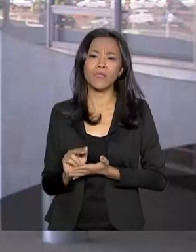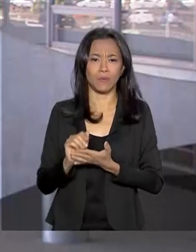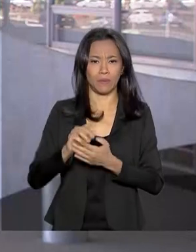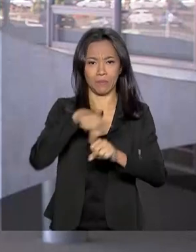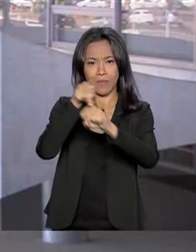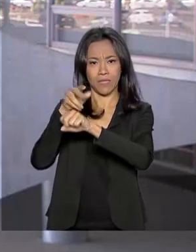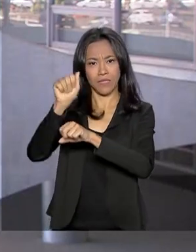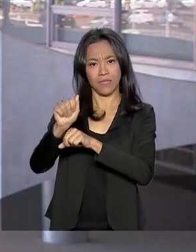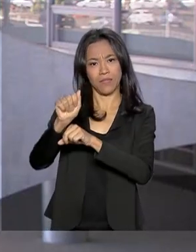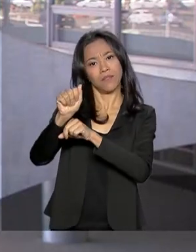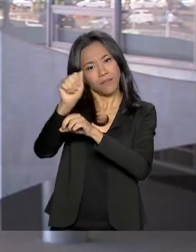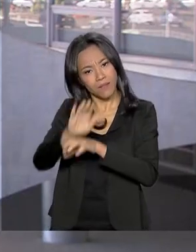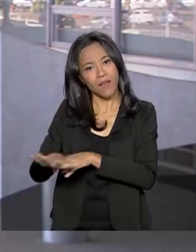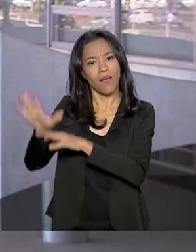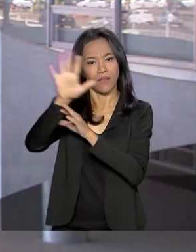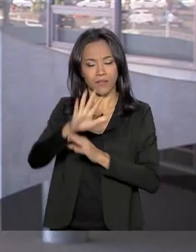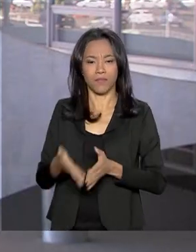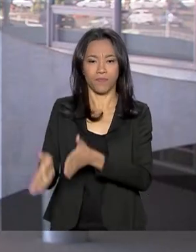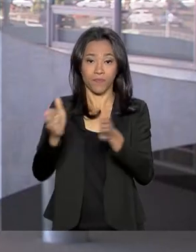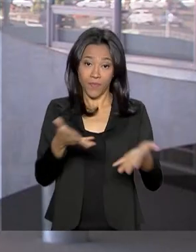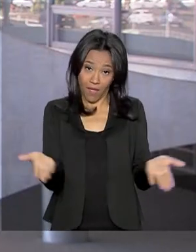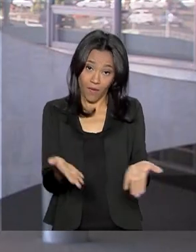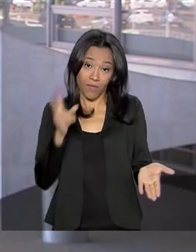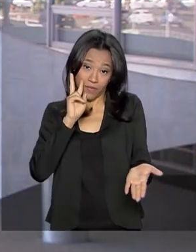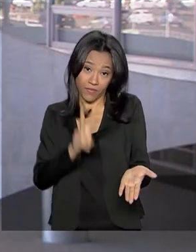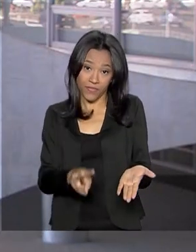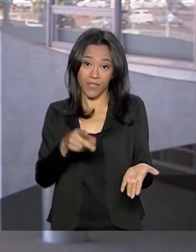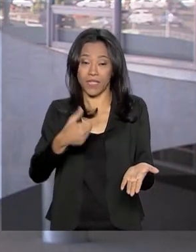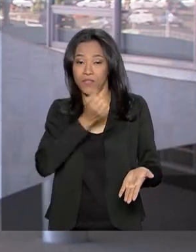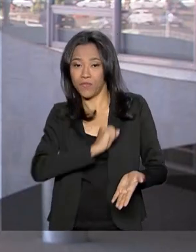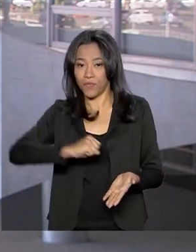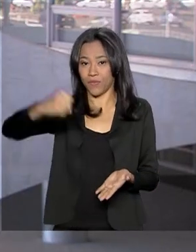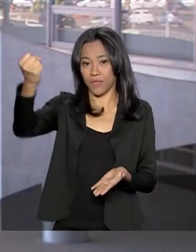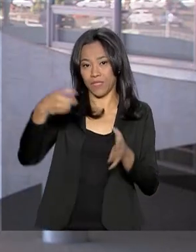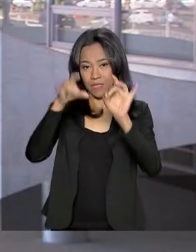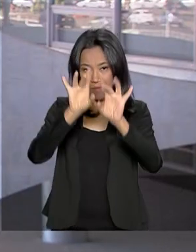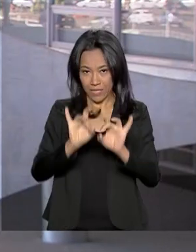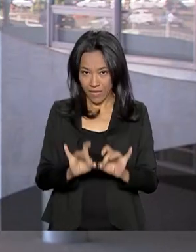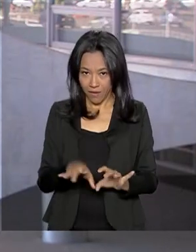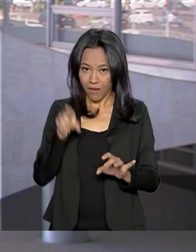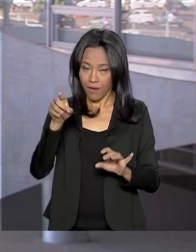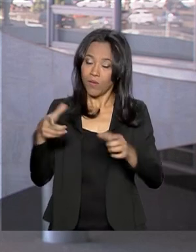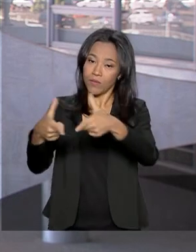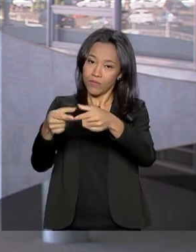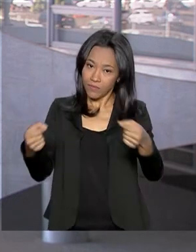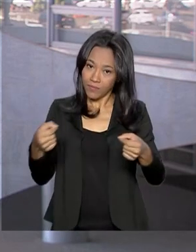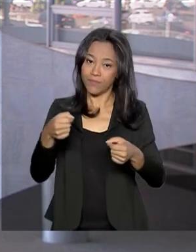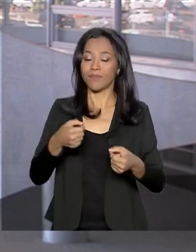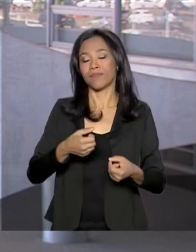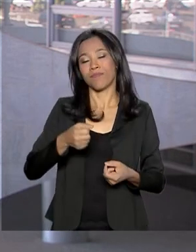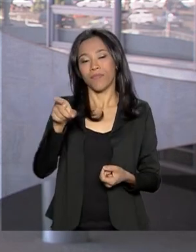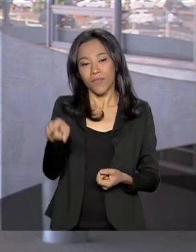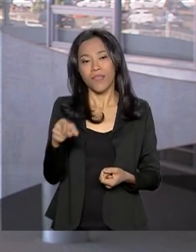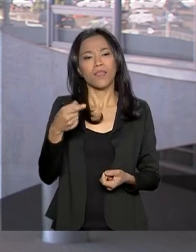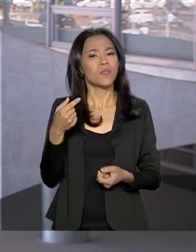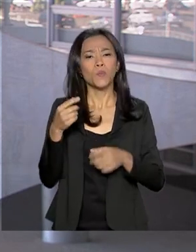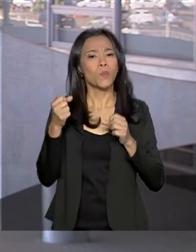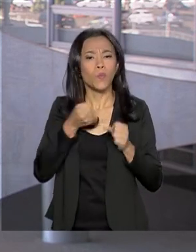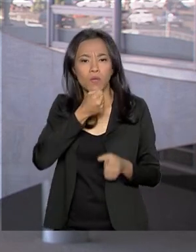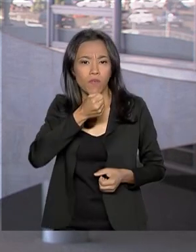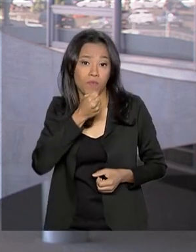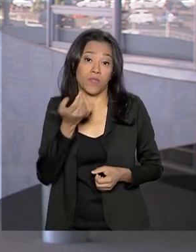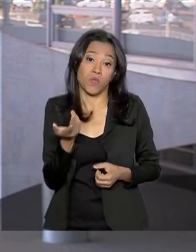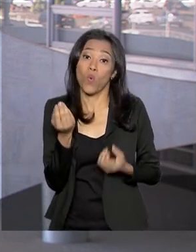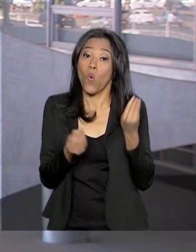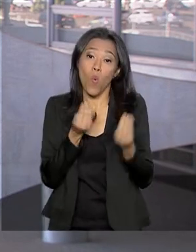Veja agora a reportagem da nossa enviada especial a Osaka, Luciana Colares de Holanda, sobre o